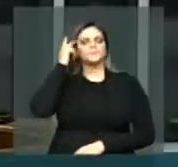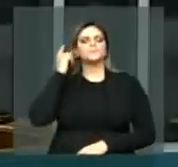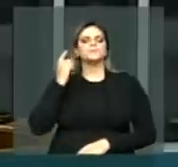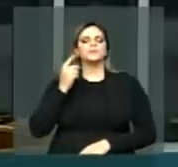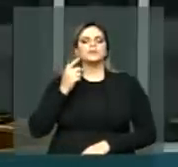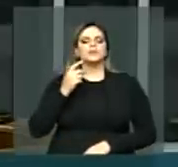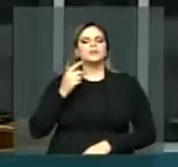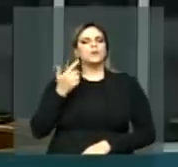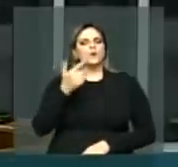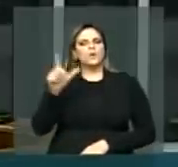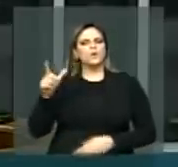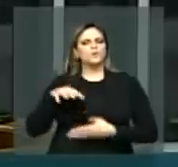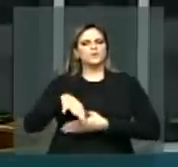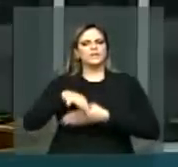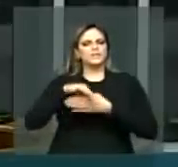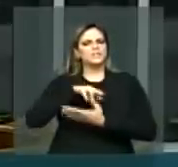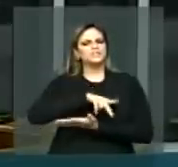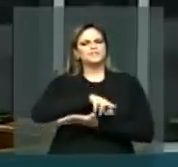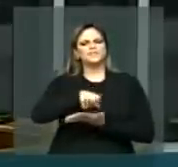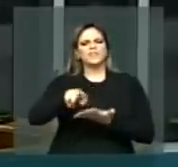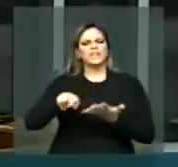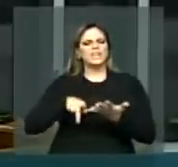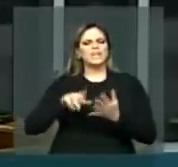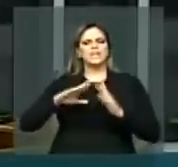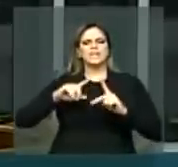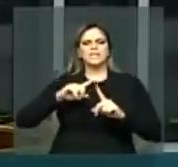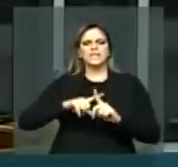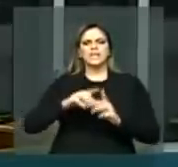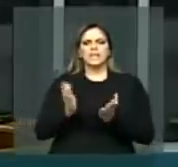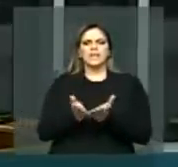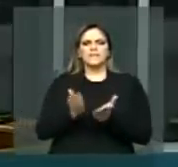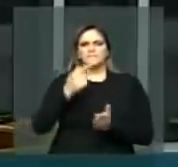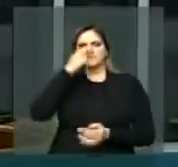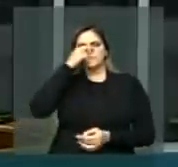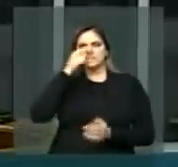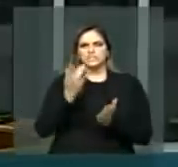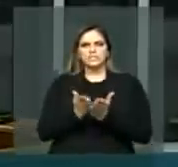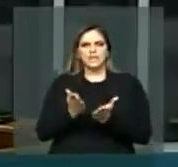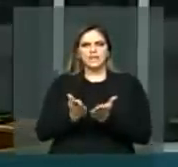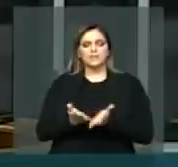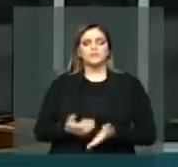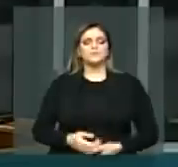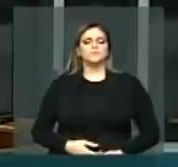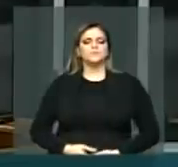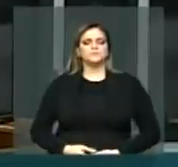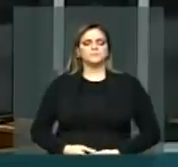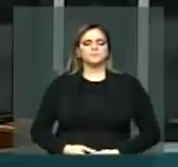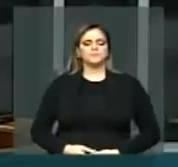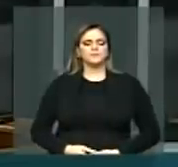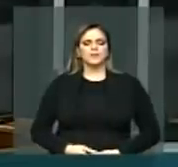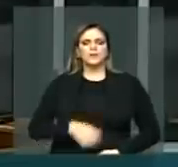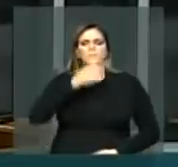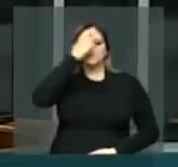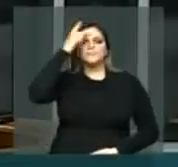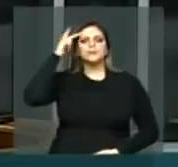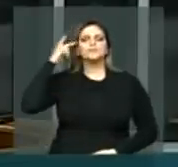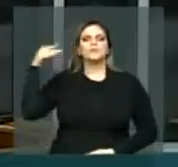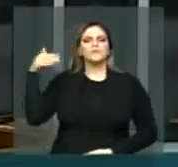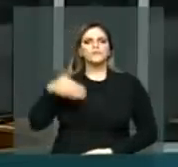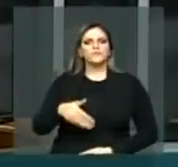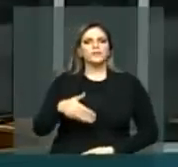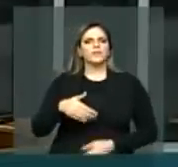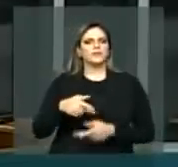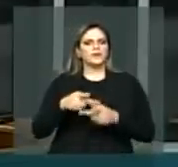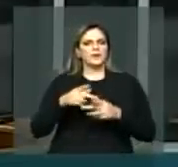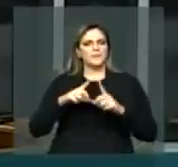lideranças de outras diversas denominações evangélicas que para cá vieram e que aqui na